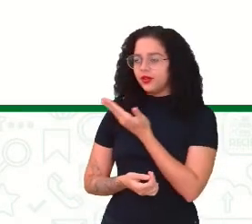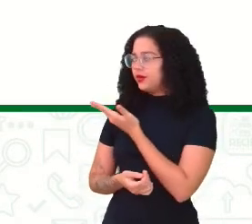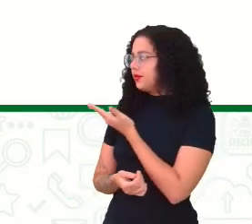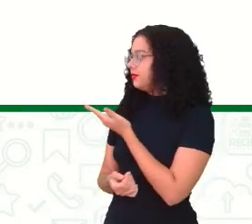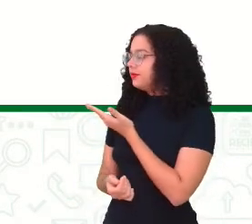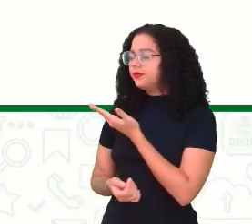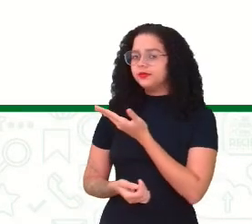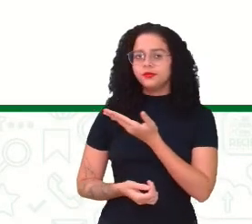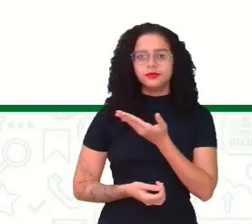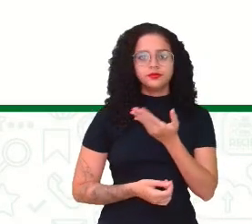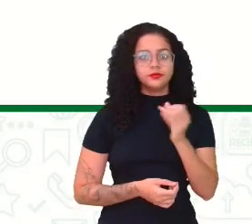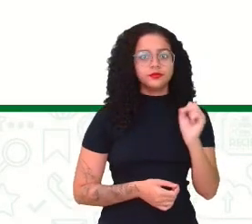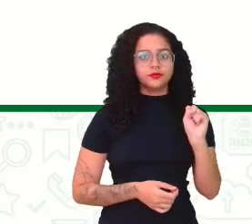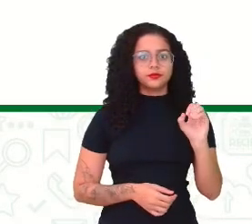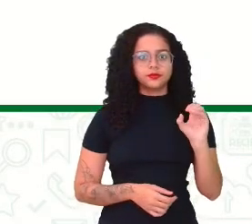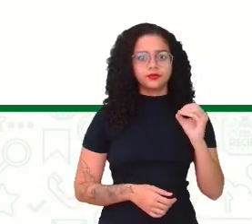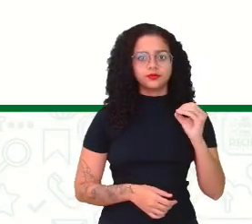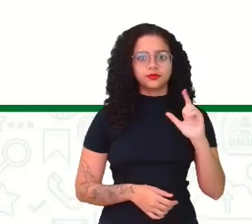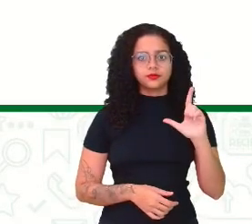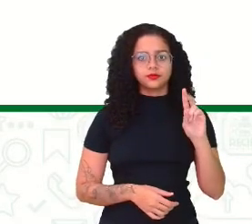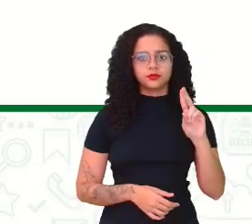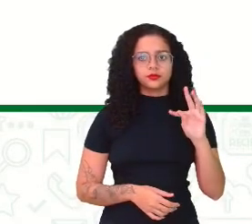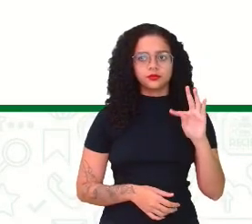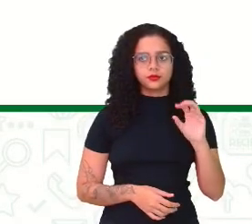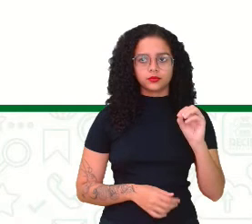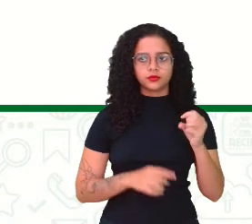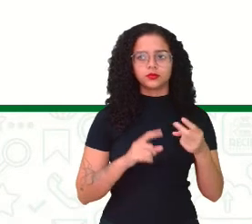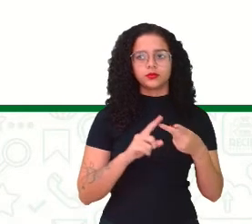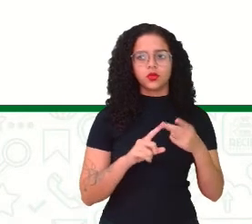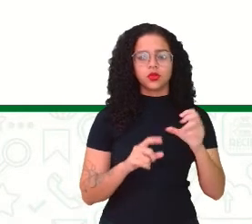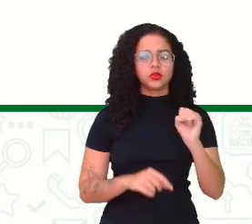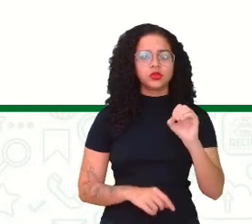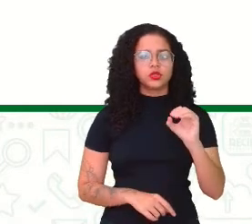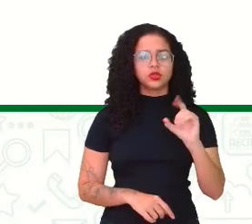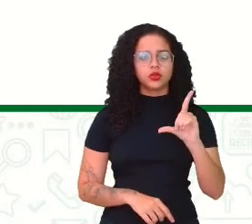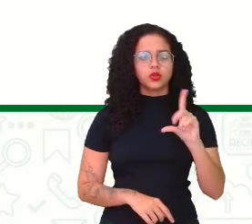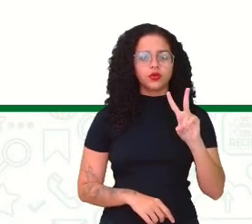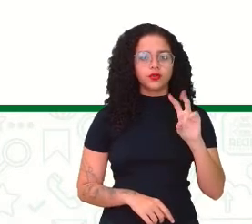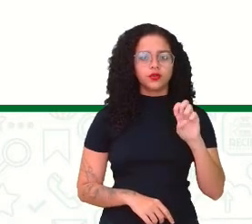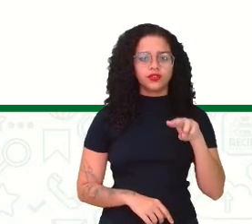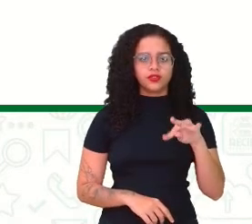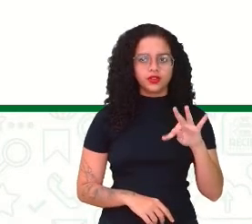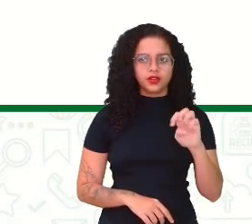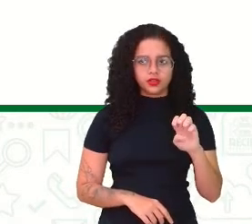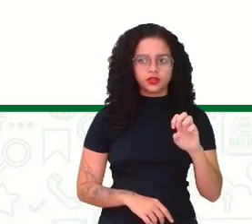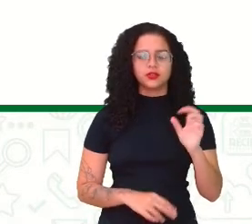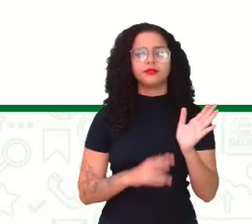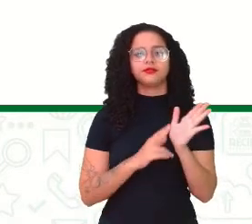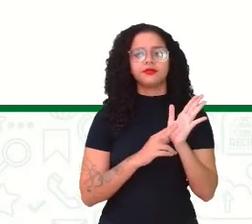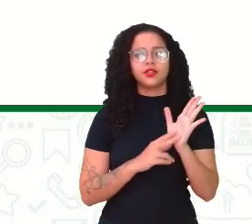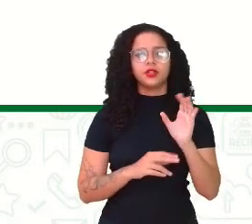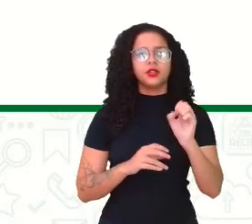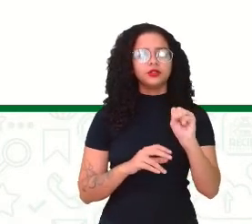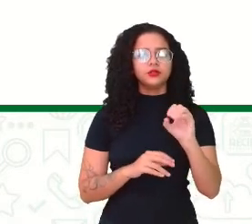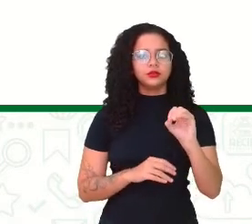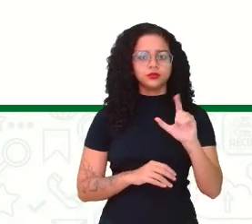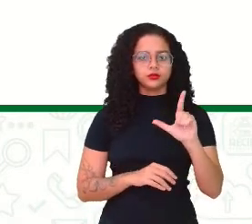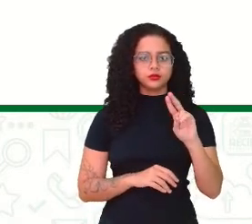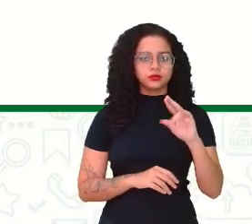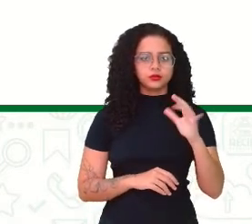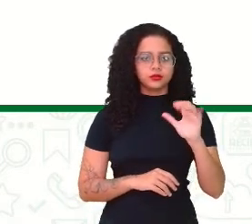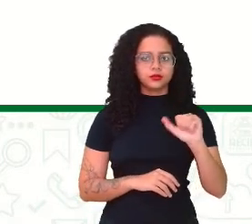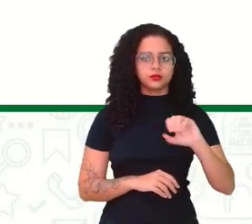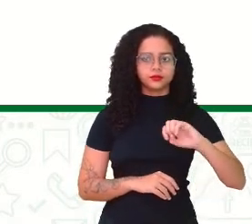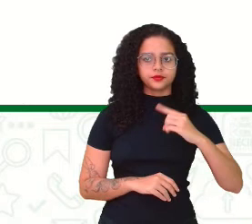soluto. Soluto, vamos ver a diferença aí entre soluto e solvente e que gera uma solução, né? Então, material que dissolve,